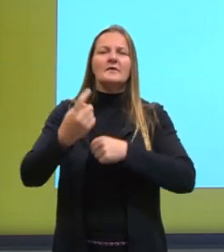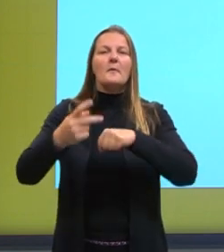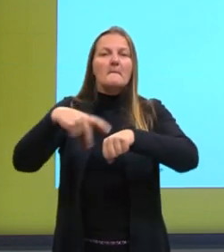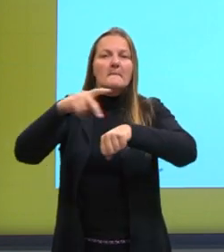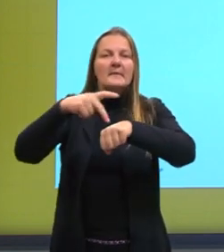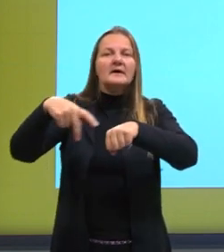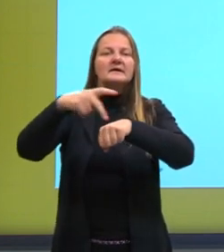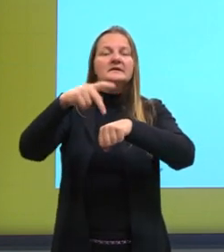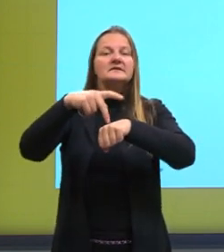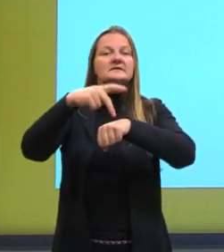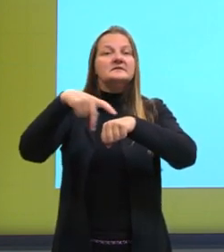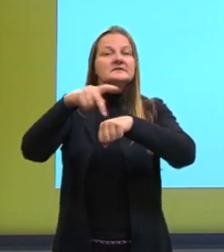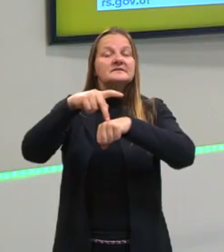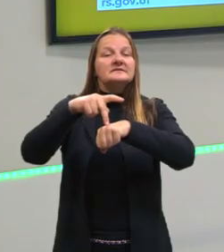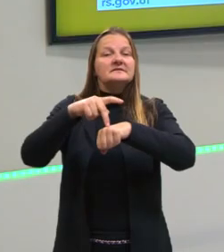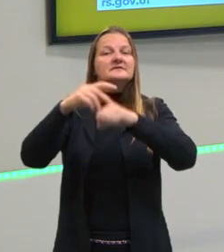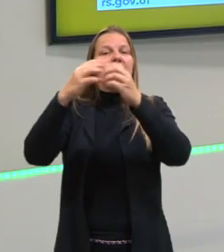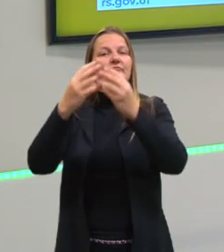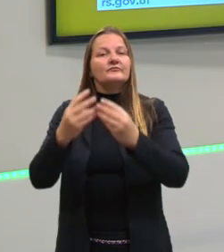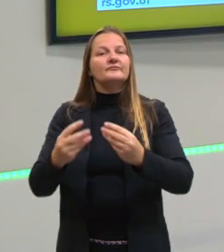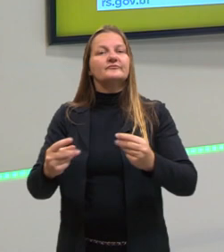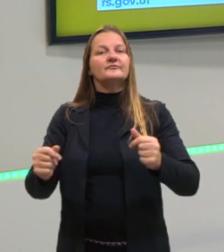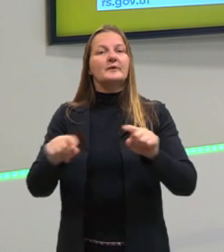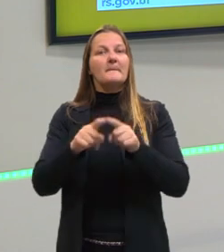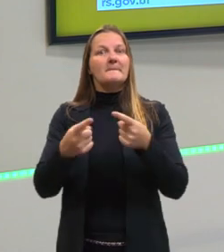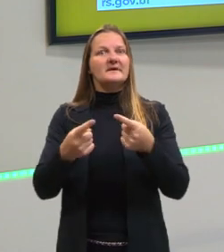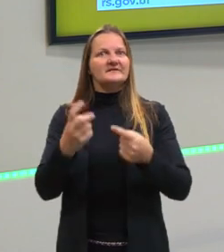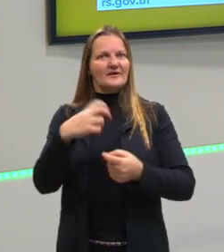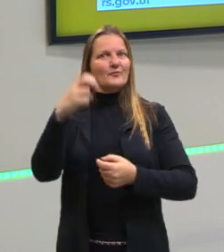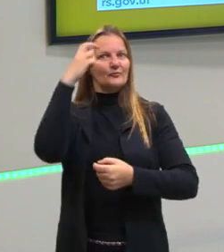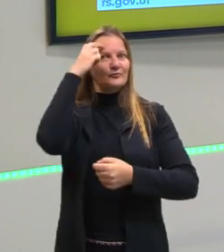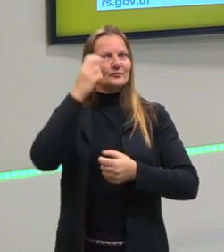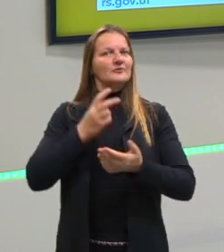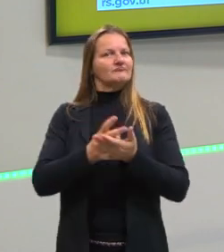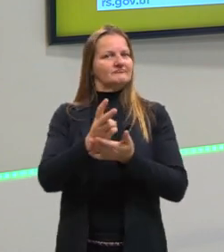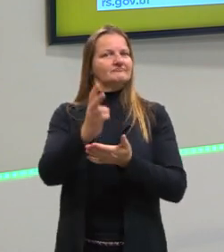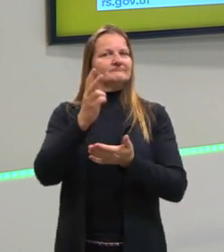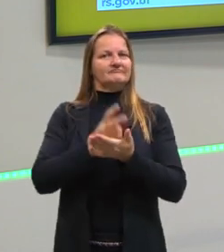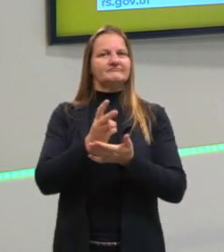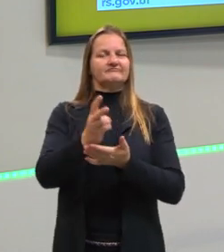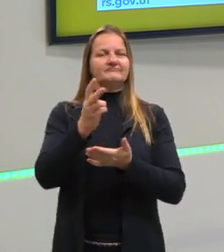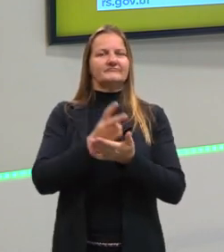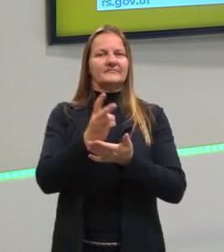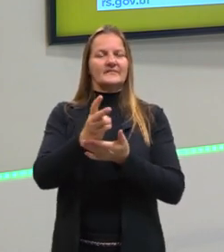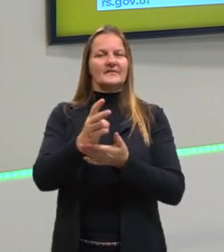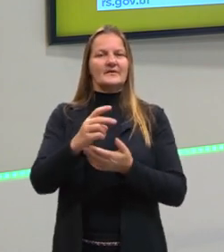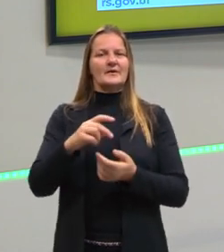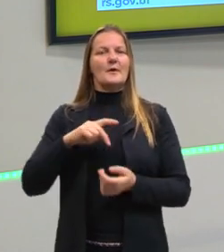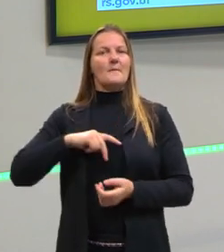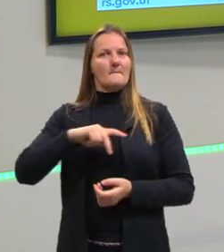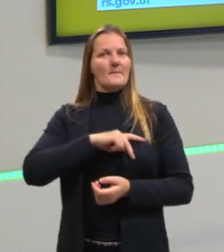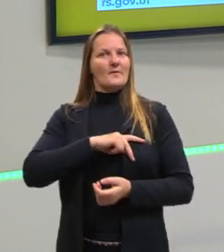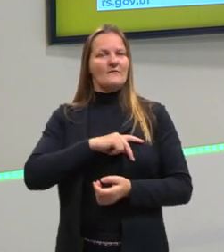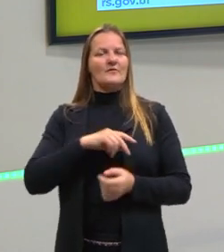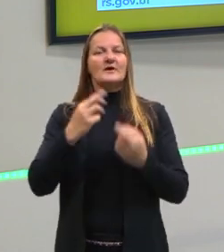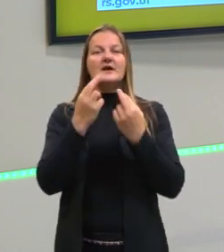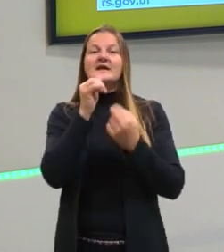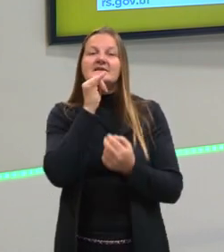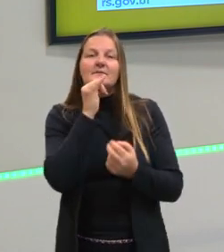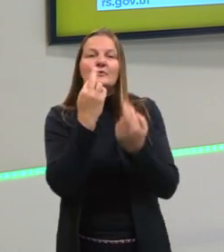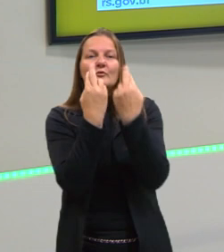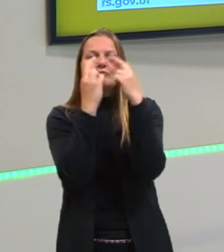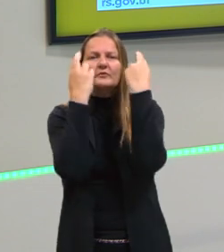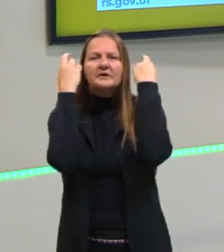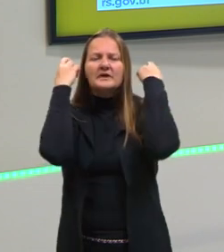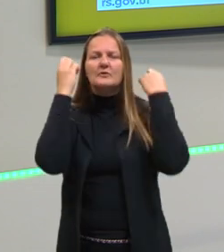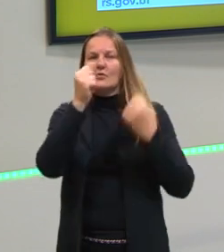mais, mas a cultura desses povos, por isso, cuidado, a cultura desses povos permanece. Por exemplo, os gregos. Os